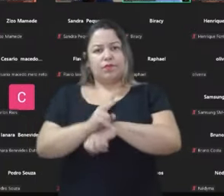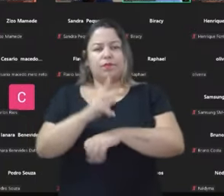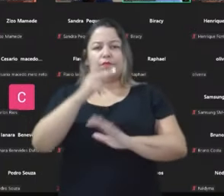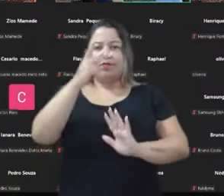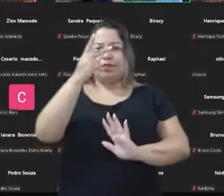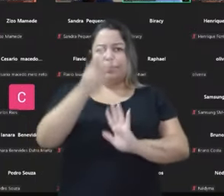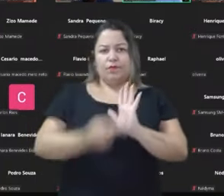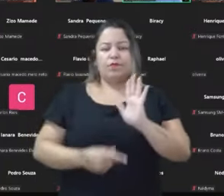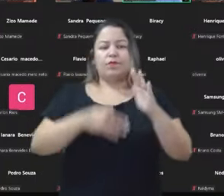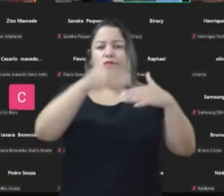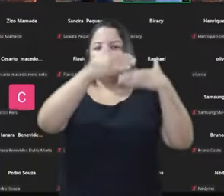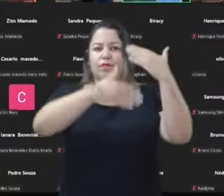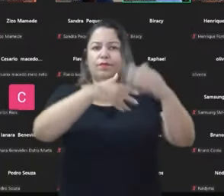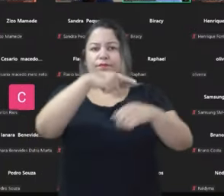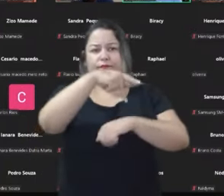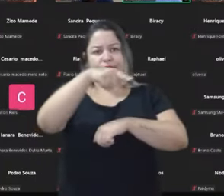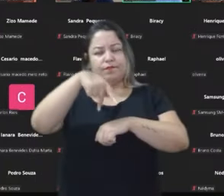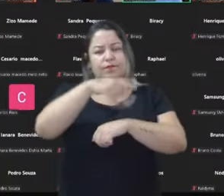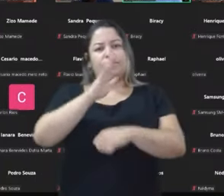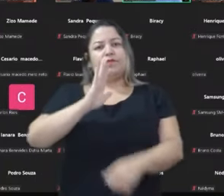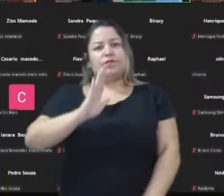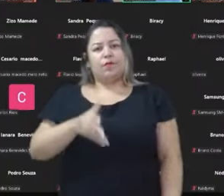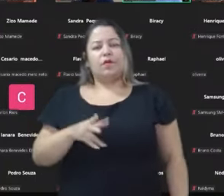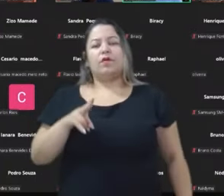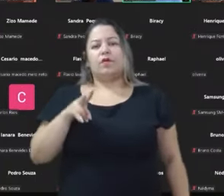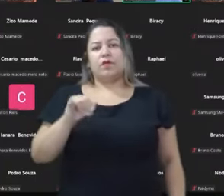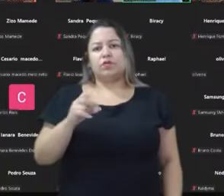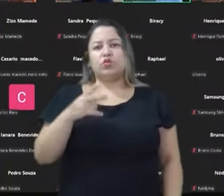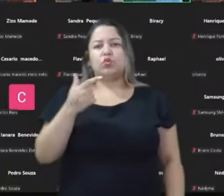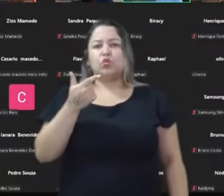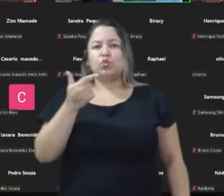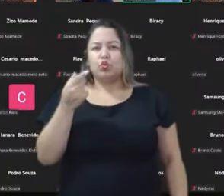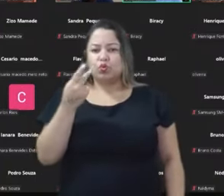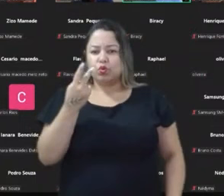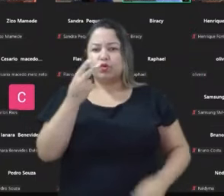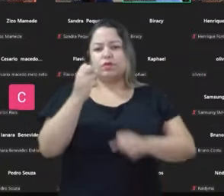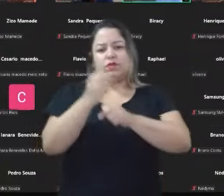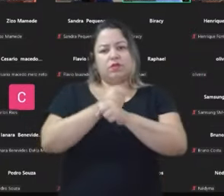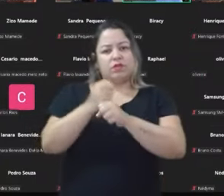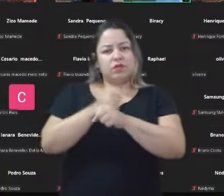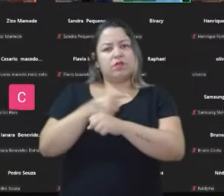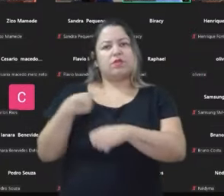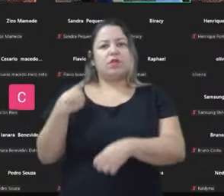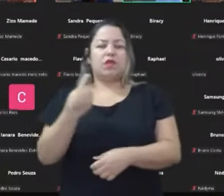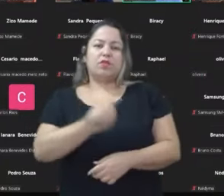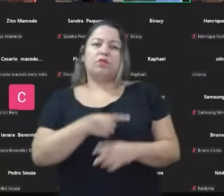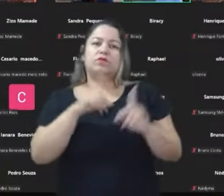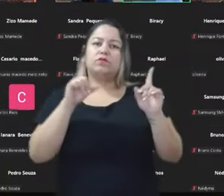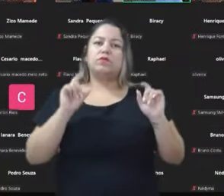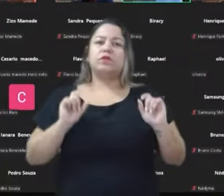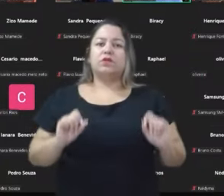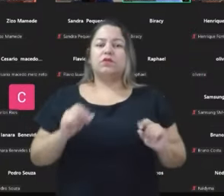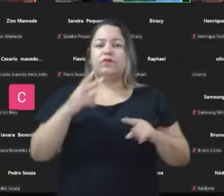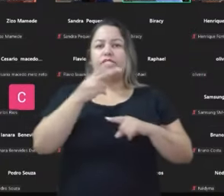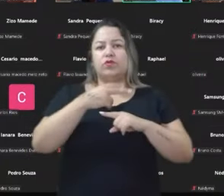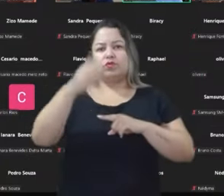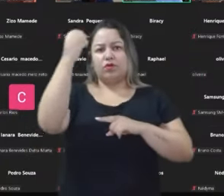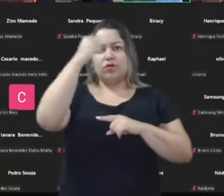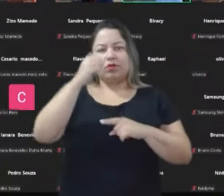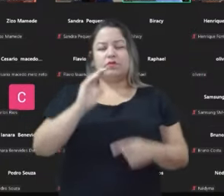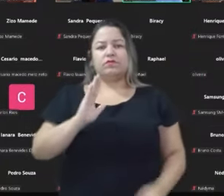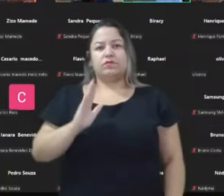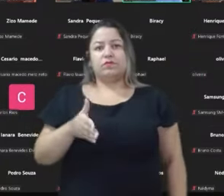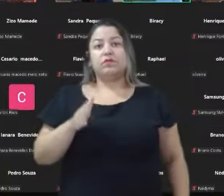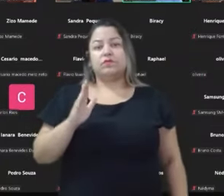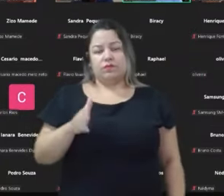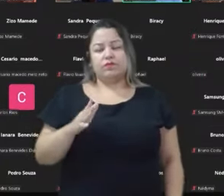desenvolvimento para esse país. Já vão-se lá quase dois anos da nossa vitória, já se passaram dois anos